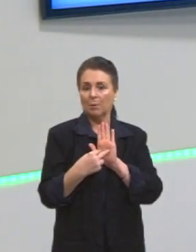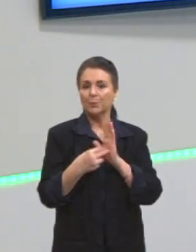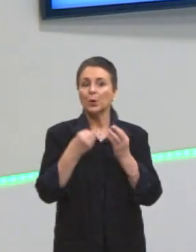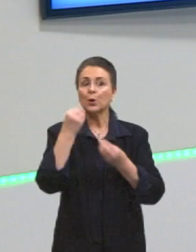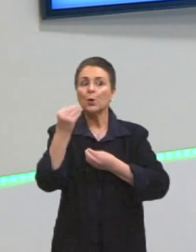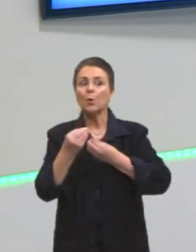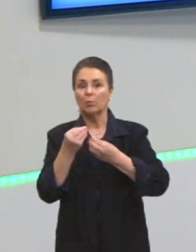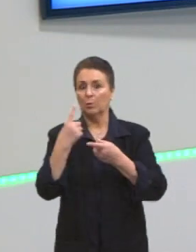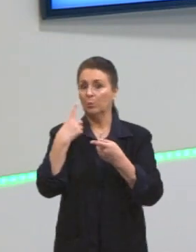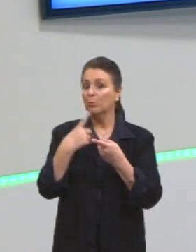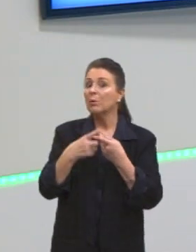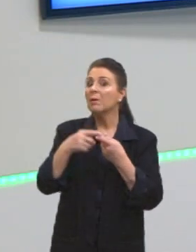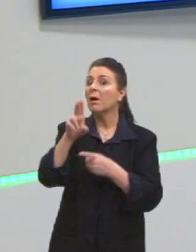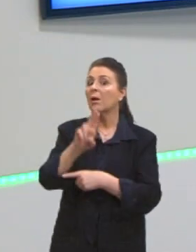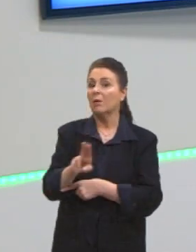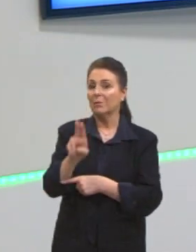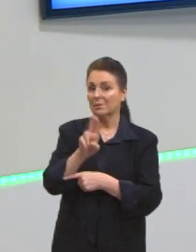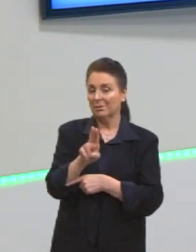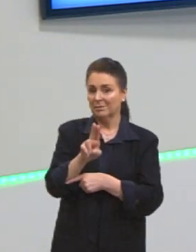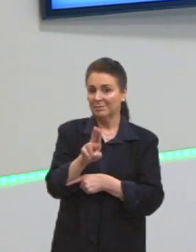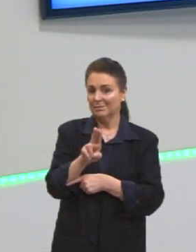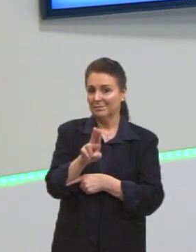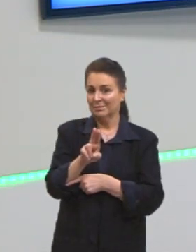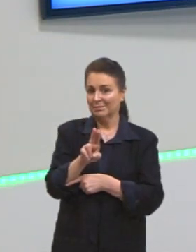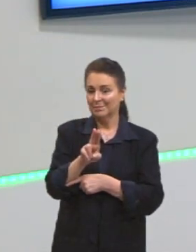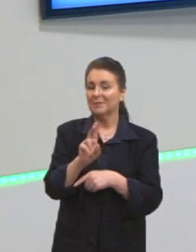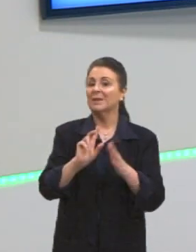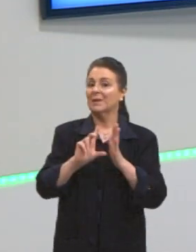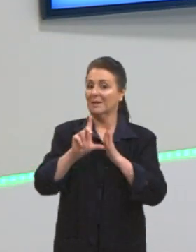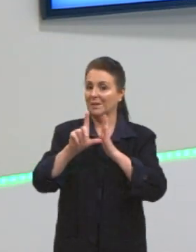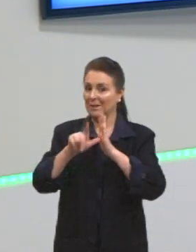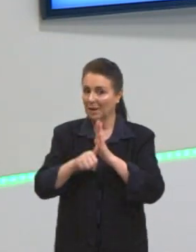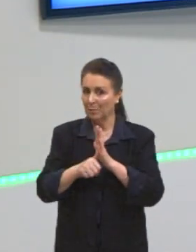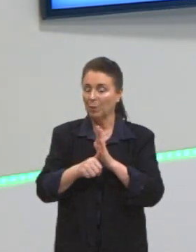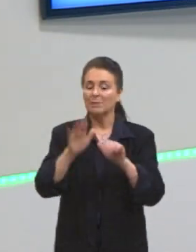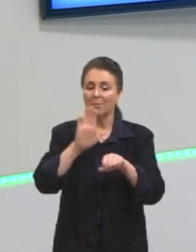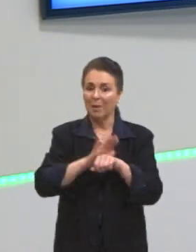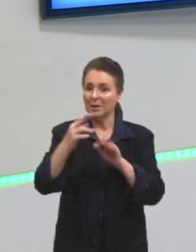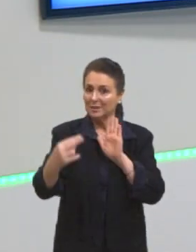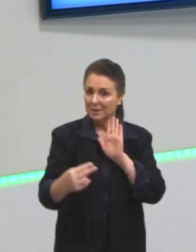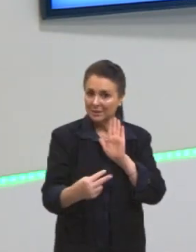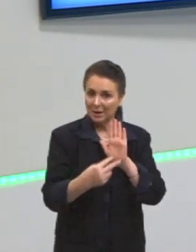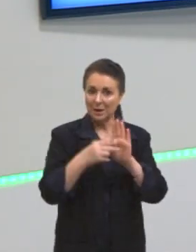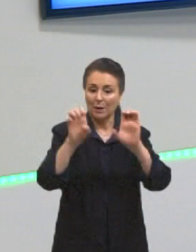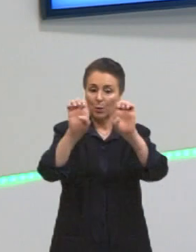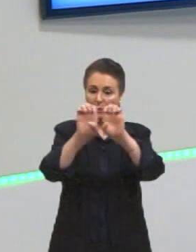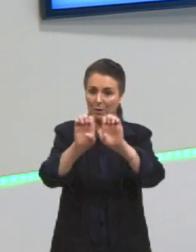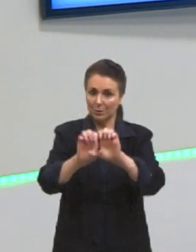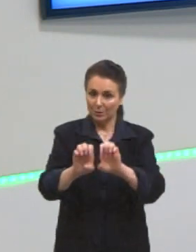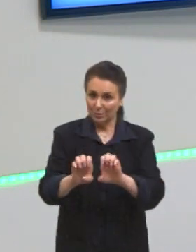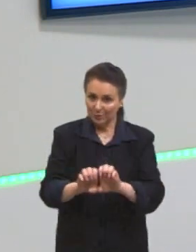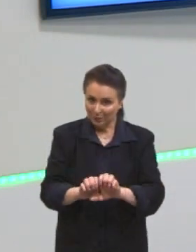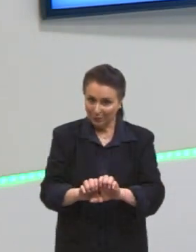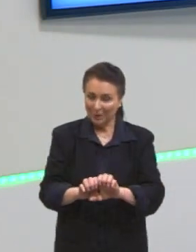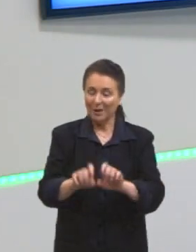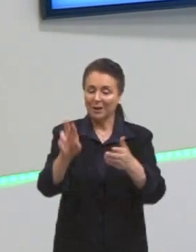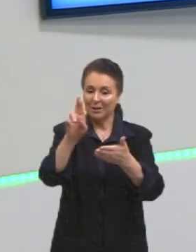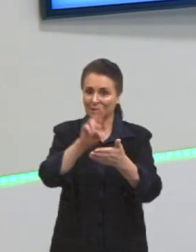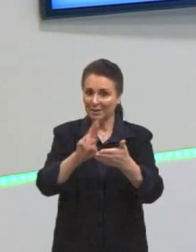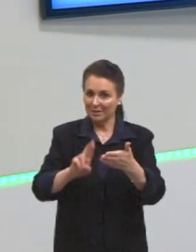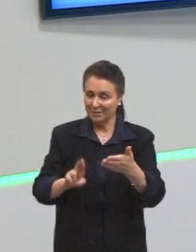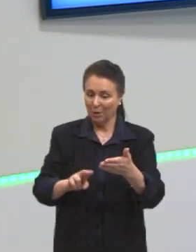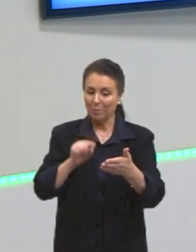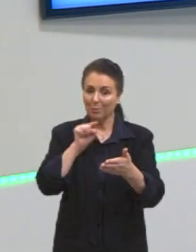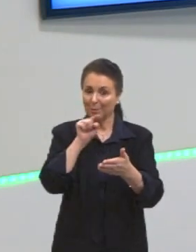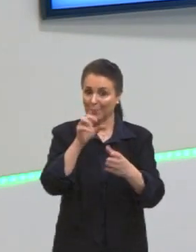de por que usar. A parte disso, a gente se atenta na nossa estrutura básica, no nosso esqueleto de redação para que ela